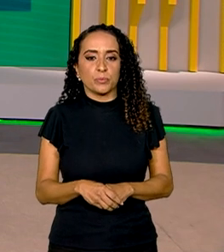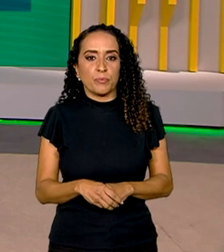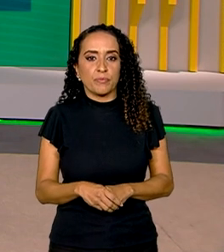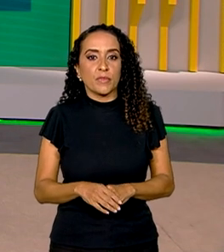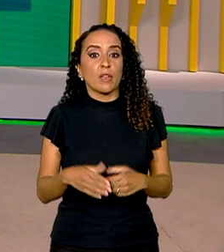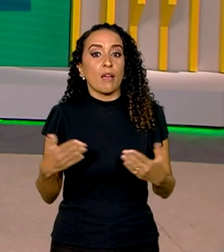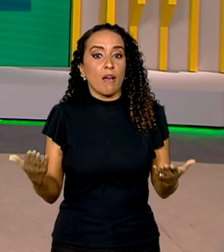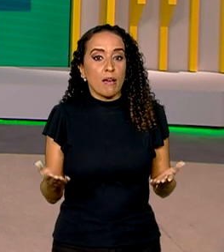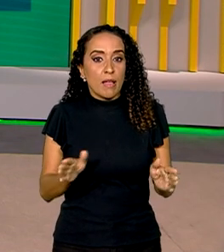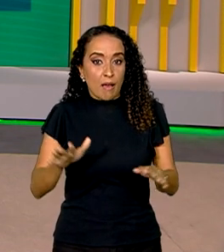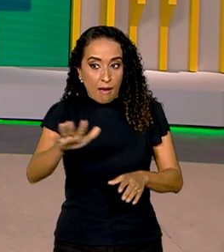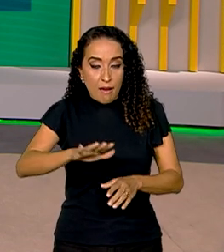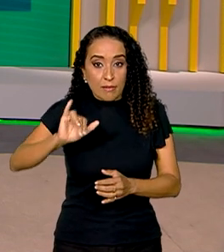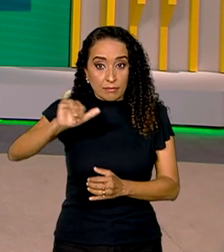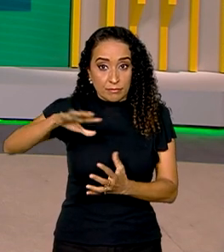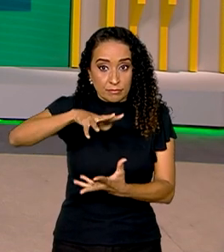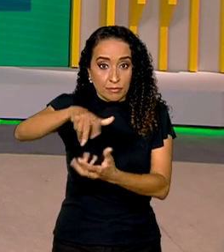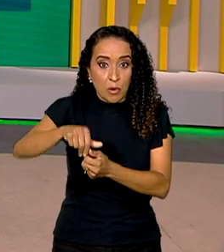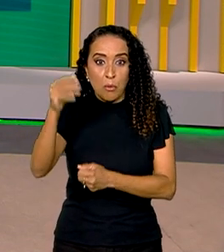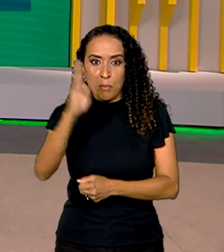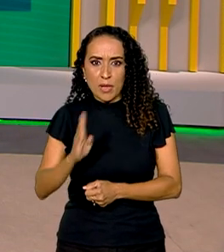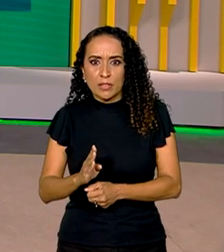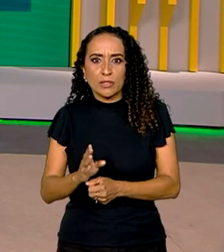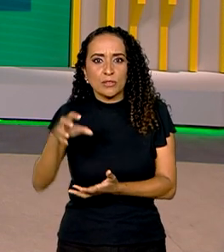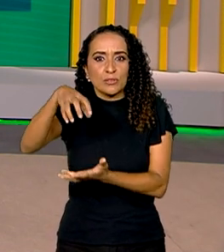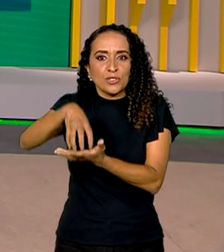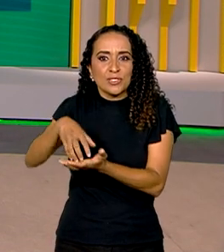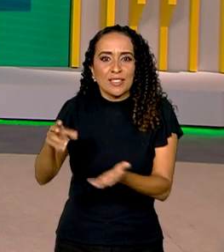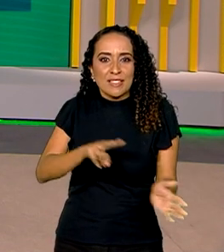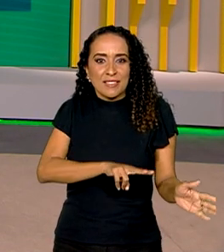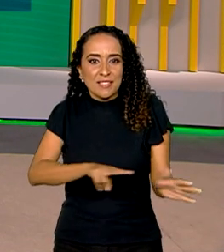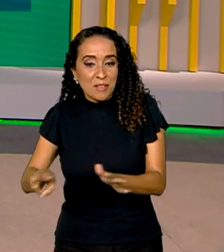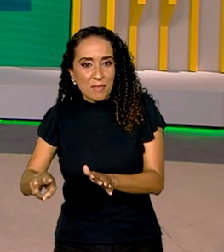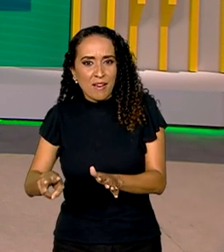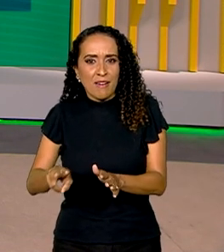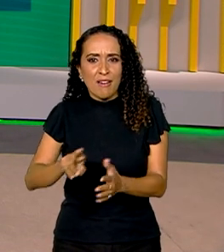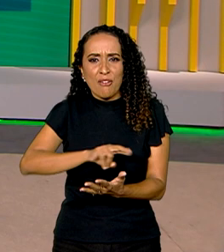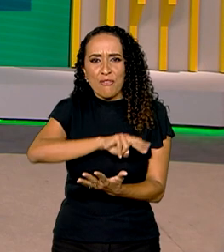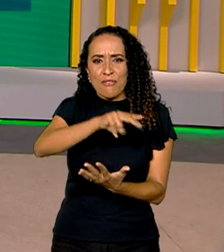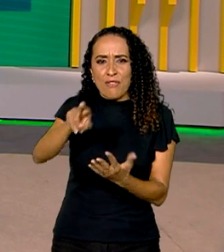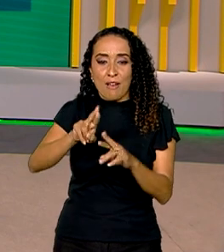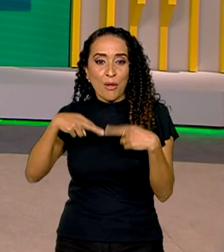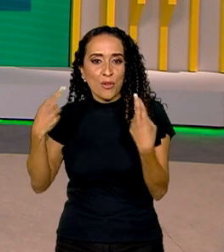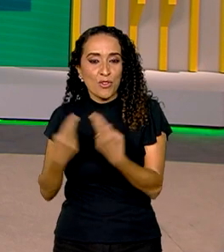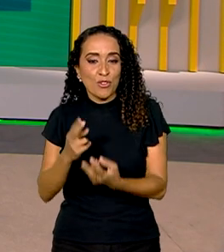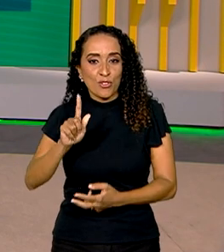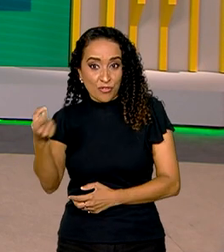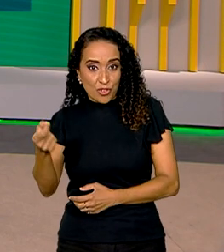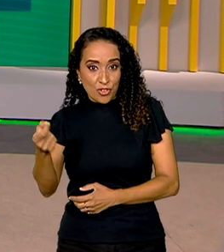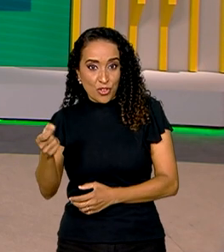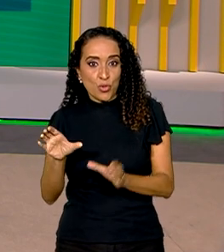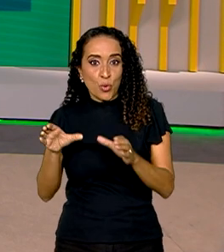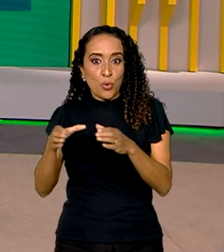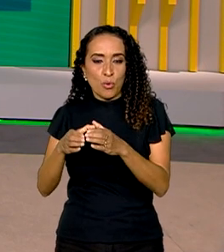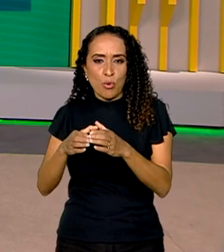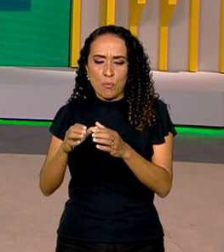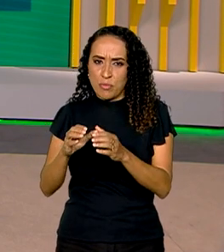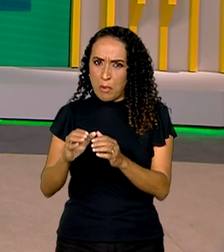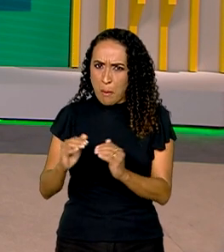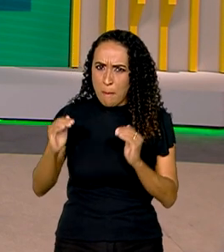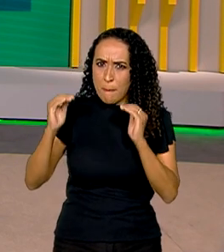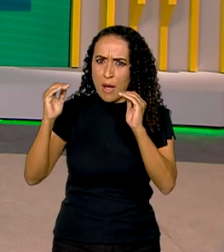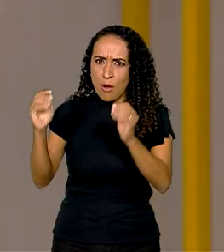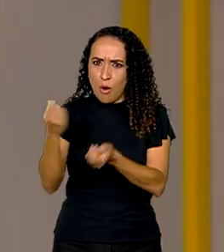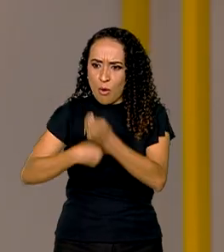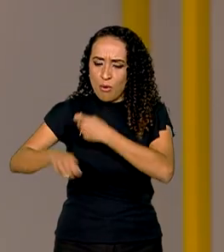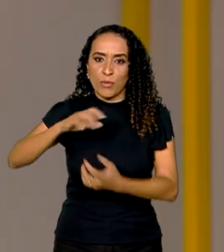E ainda na área internacional, o Brasil sediou nesta semana uma série de reuniões do G20, das maiores economias